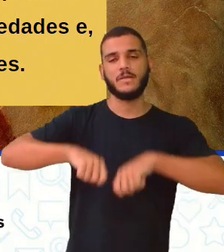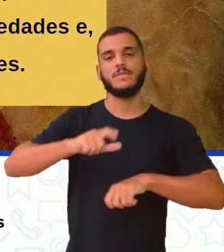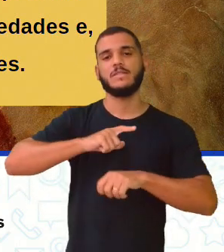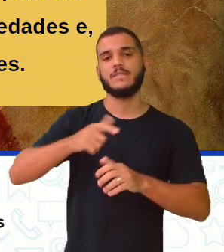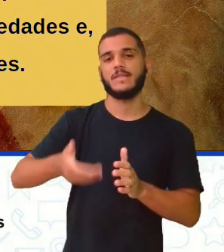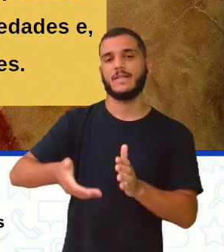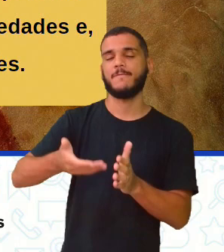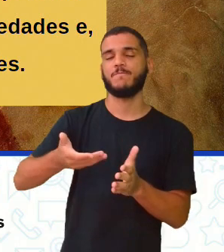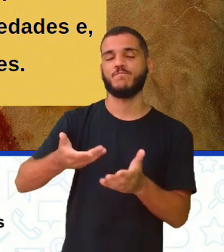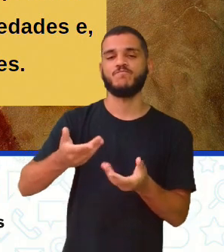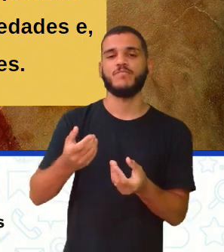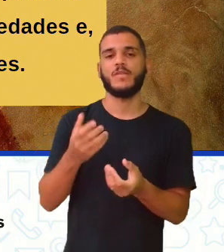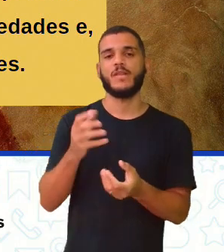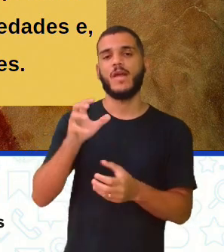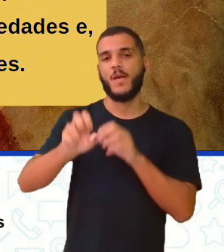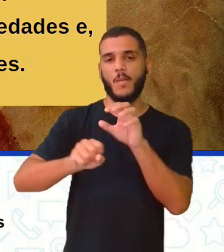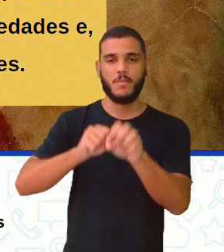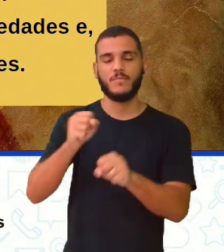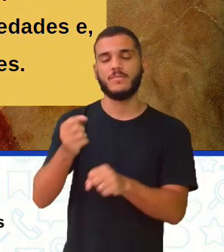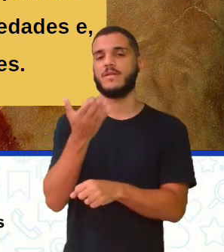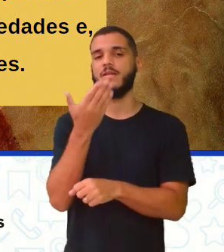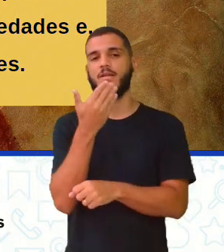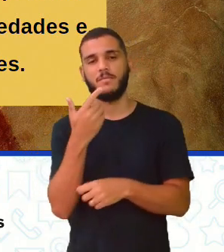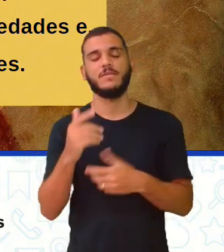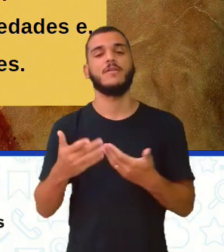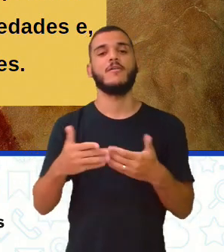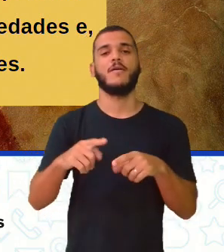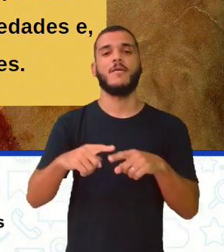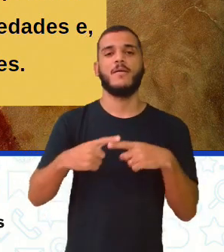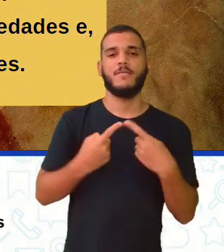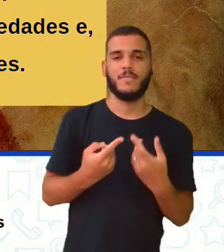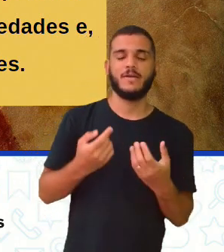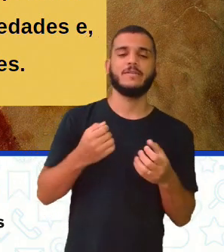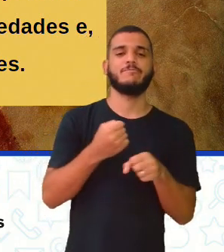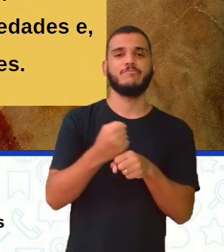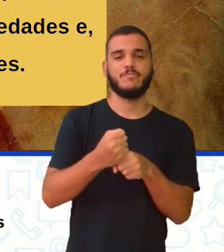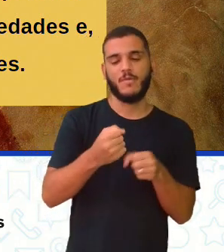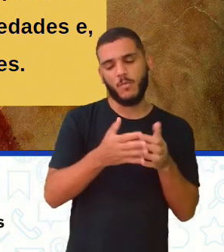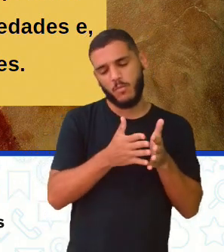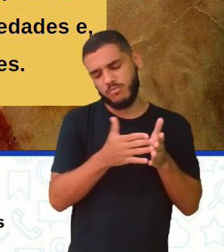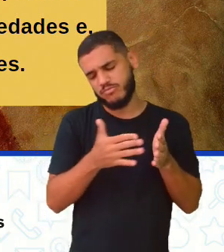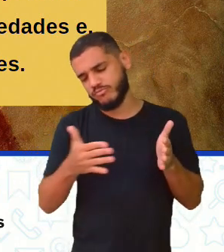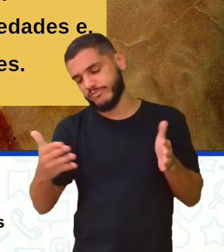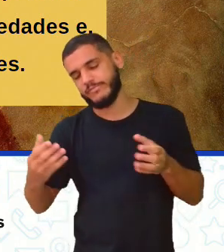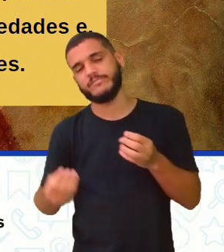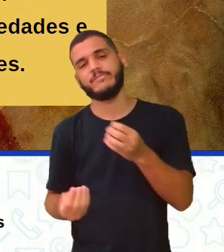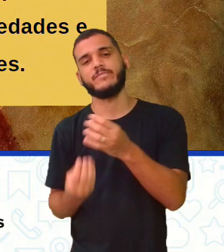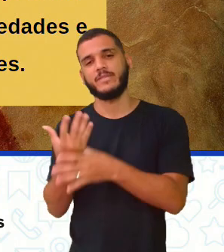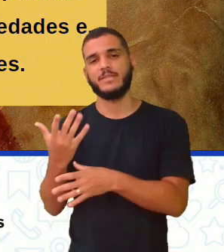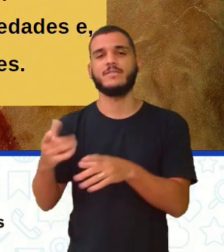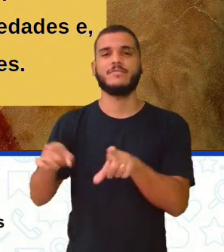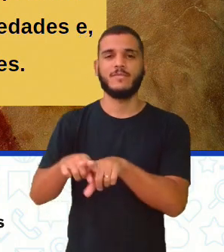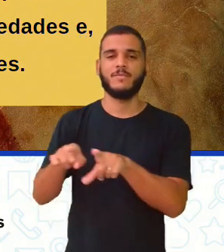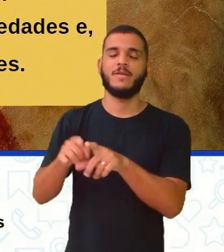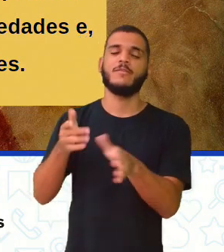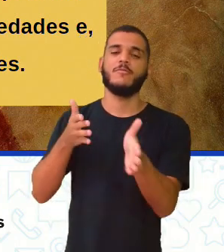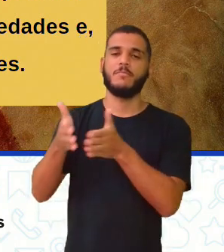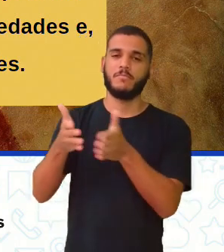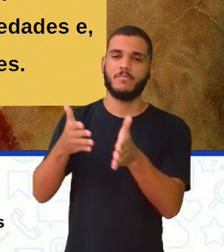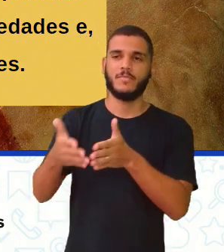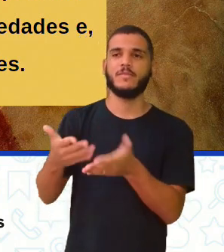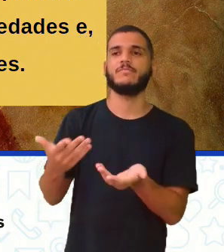alimentos. Com o passar do tempo, a constituição da agricultura no período, olha aí o a gente acabou de falar,